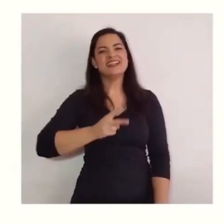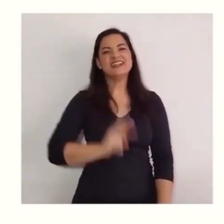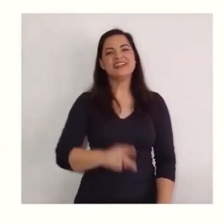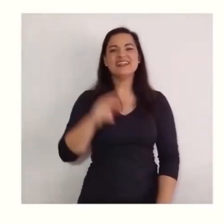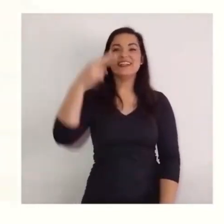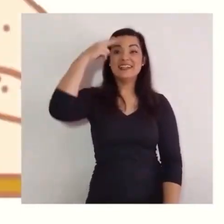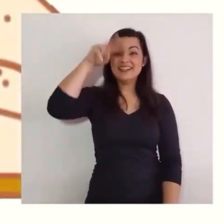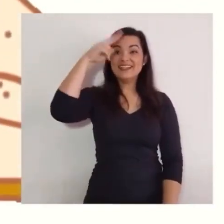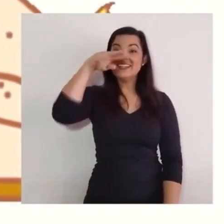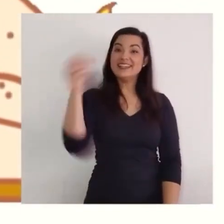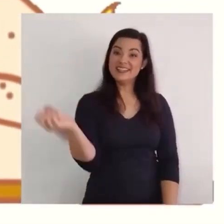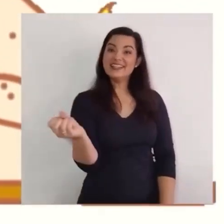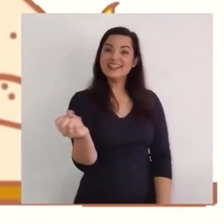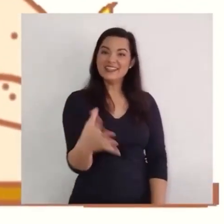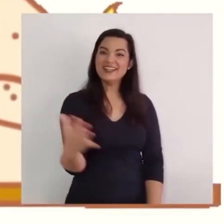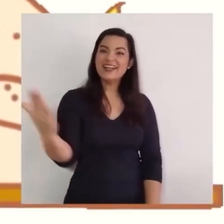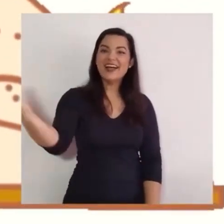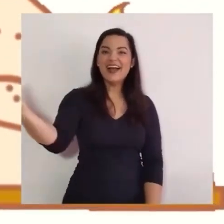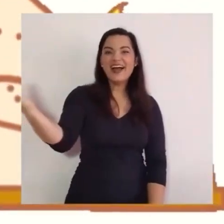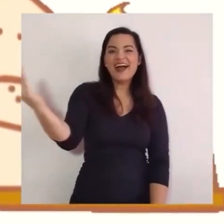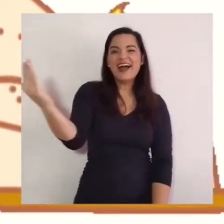uma história aí